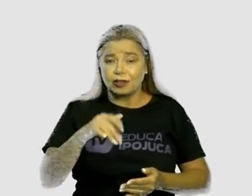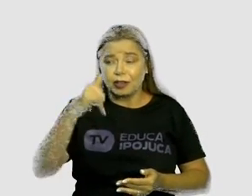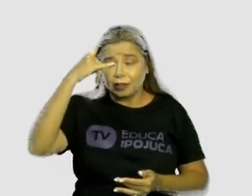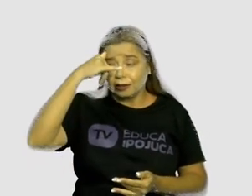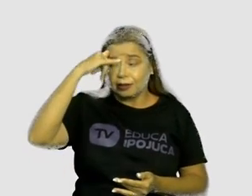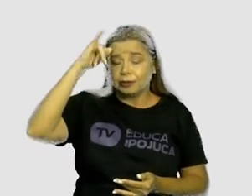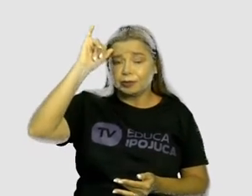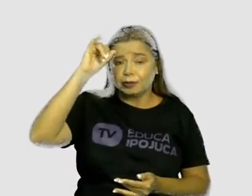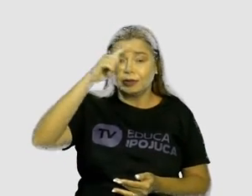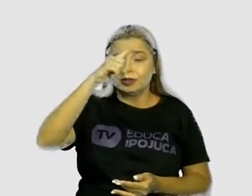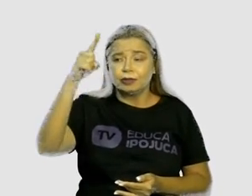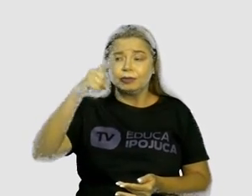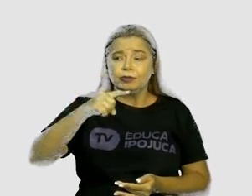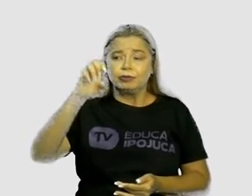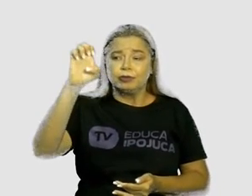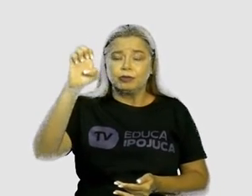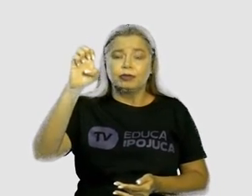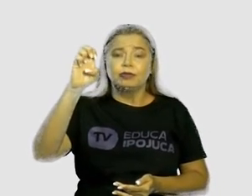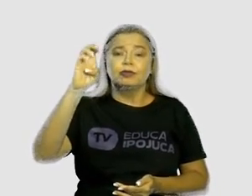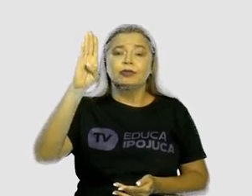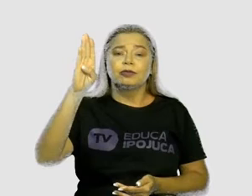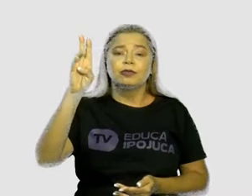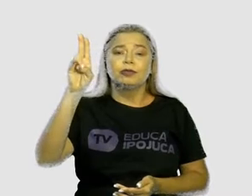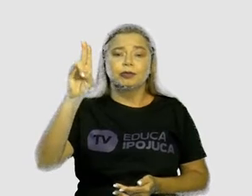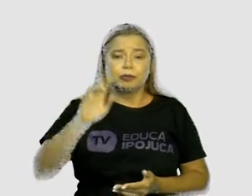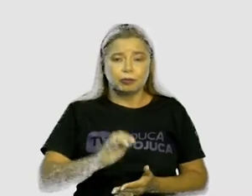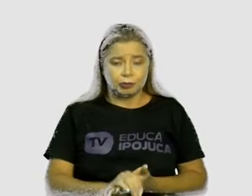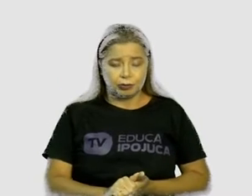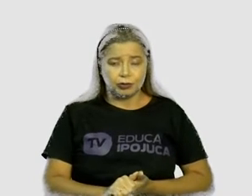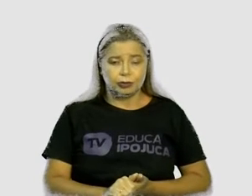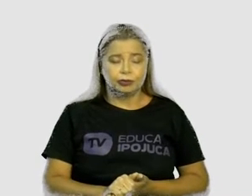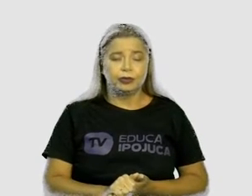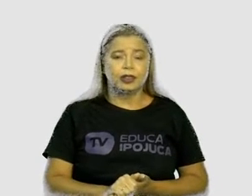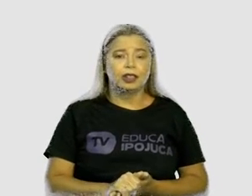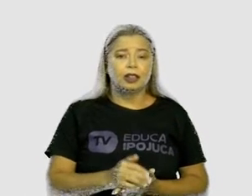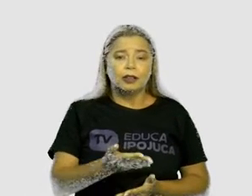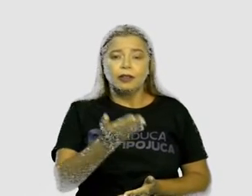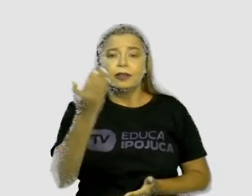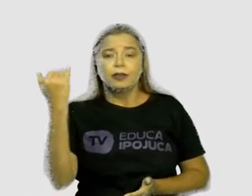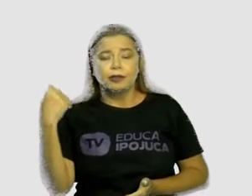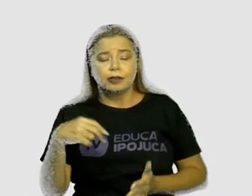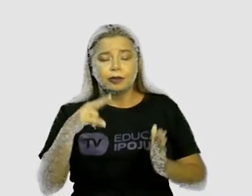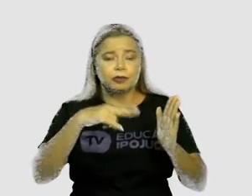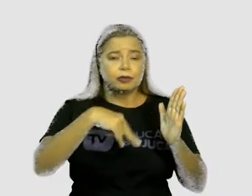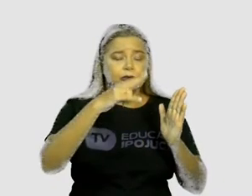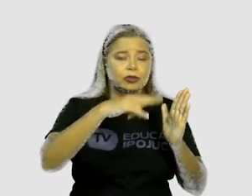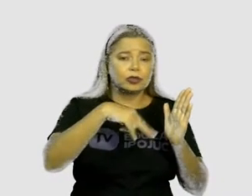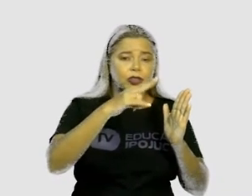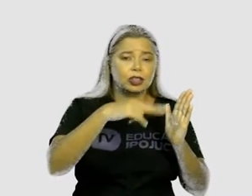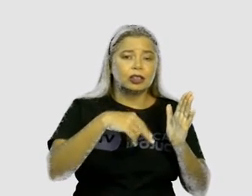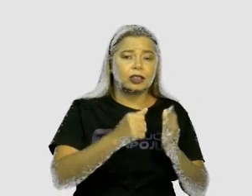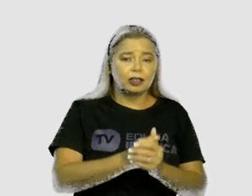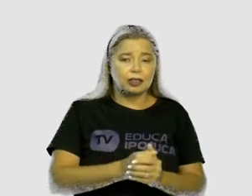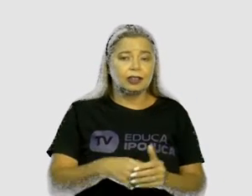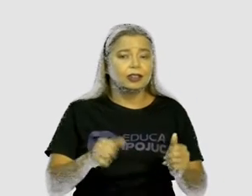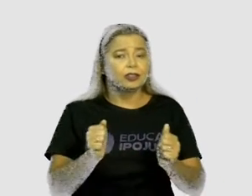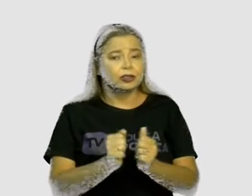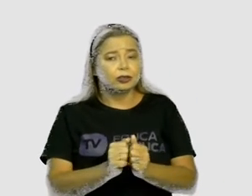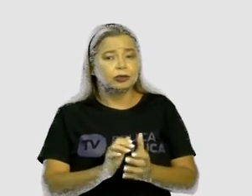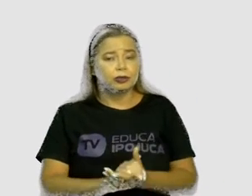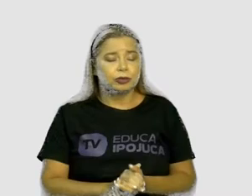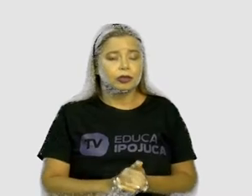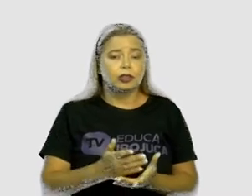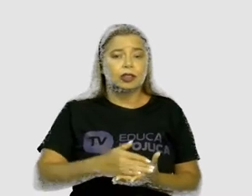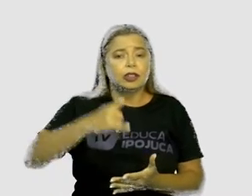boi Zebu, certa vez, moiadinho de suor, querem saber o que ele fez, temendo o calor do